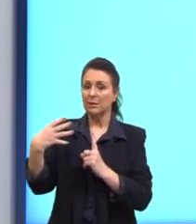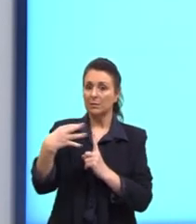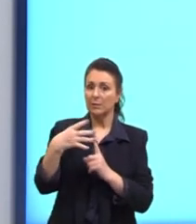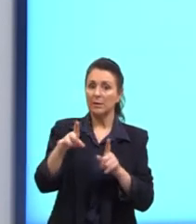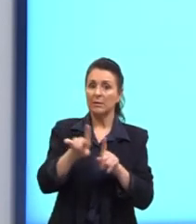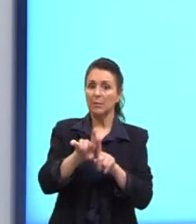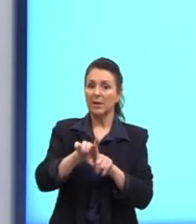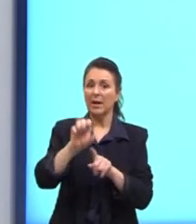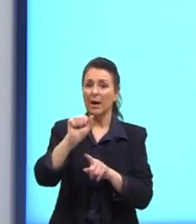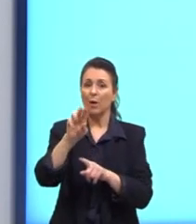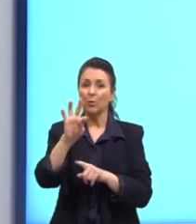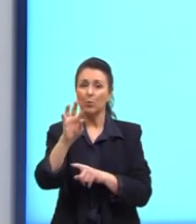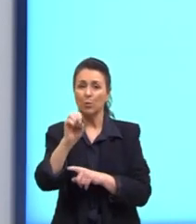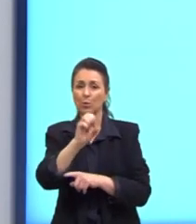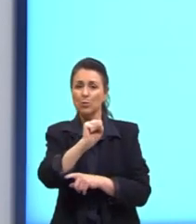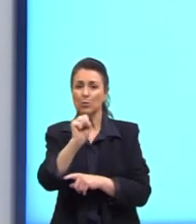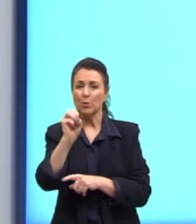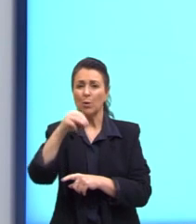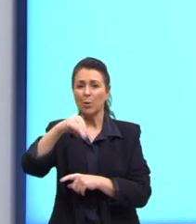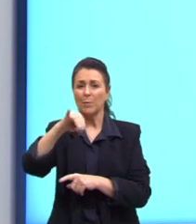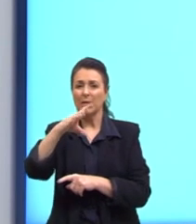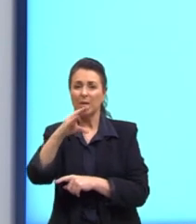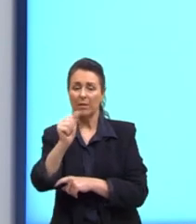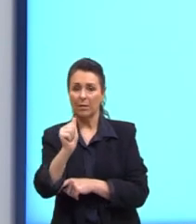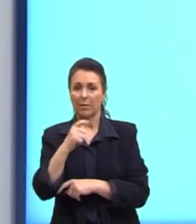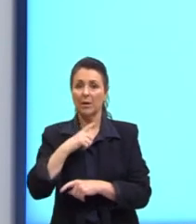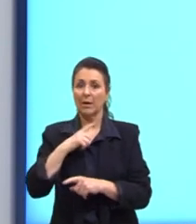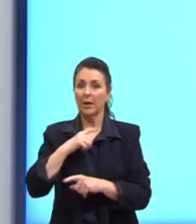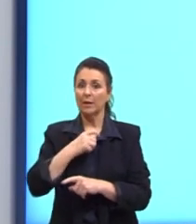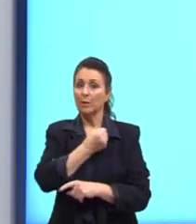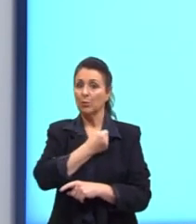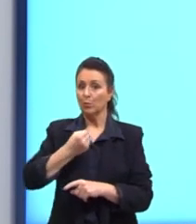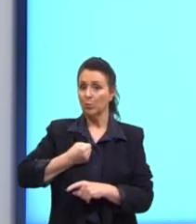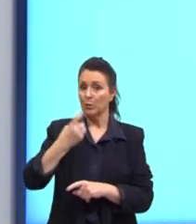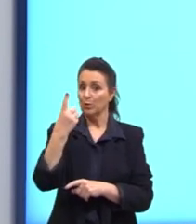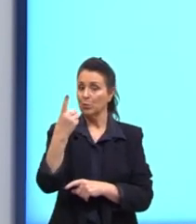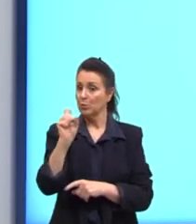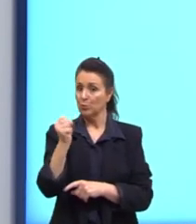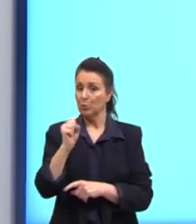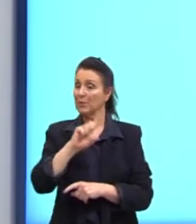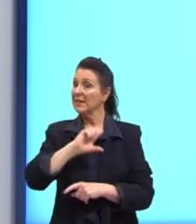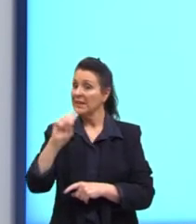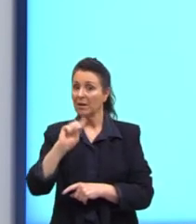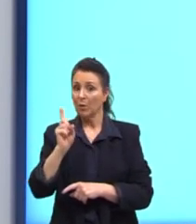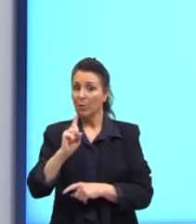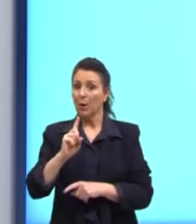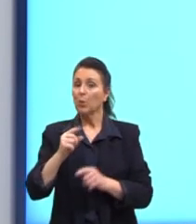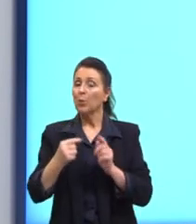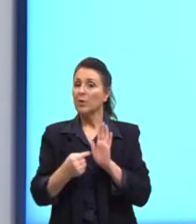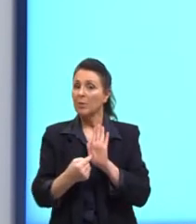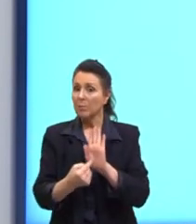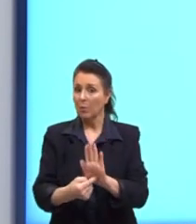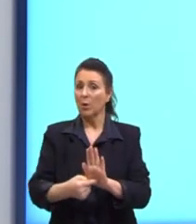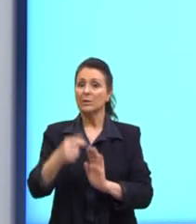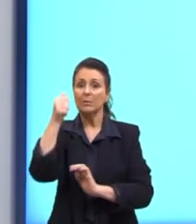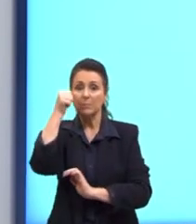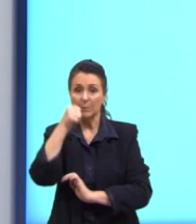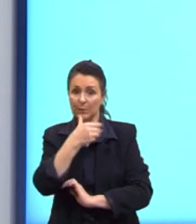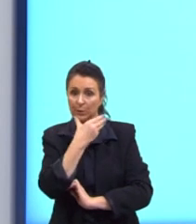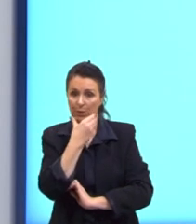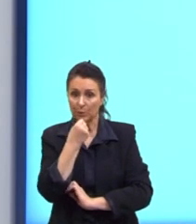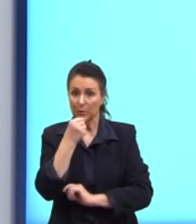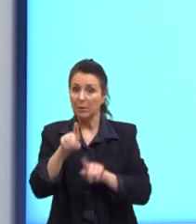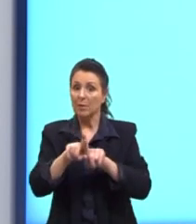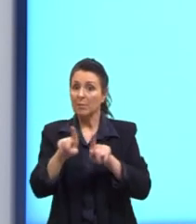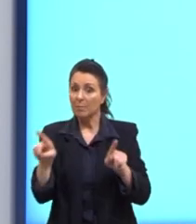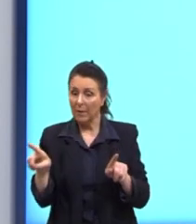autossômica e atinge o cromossomo 18. Ela não é no par sexual, é na parte autossômica das